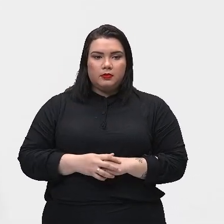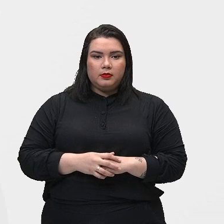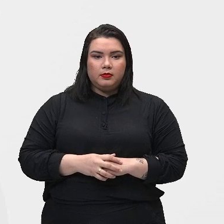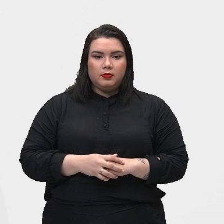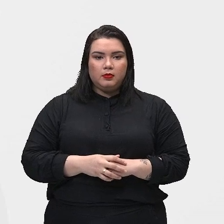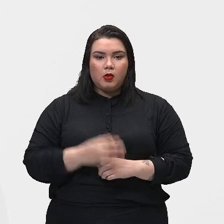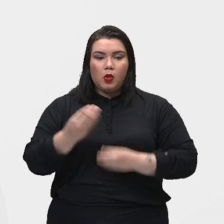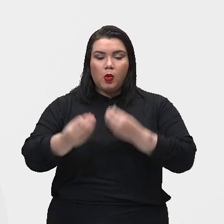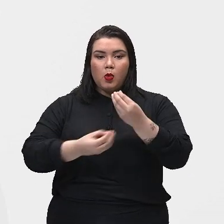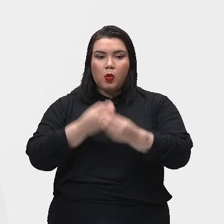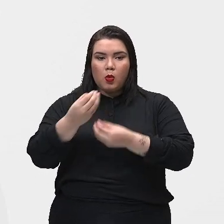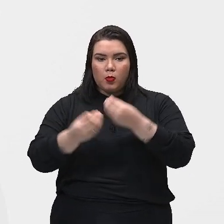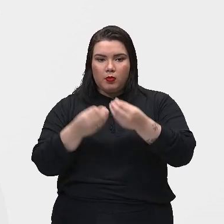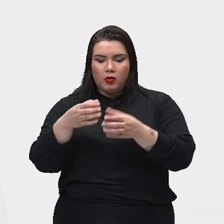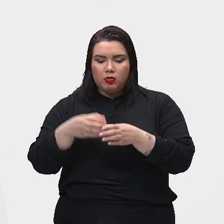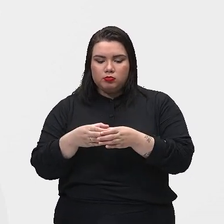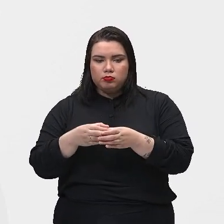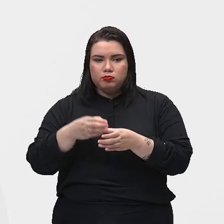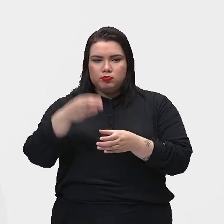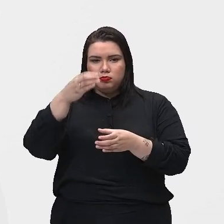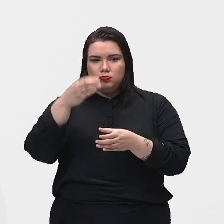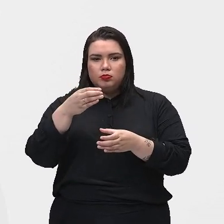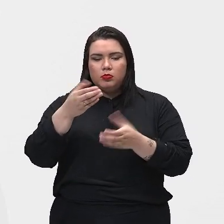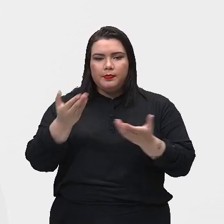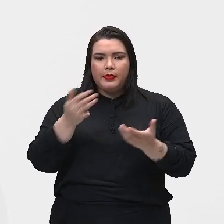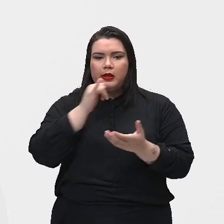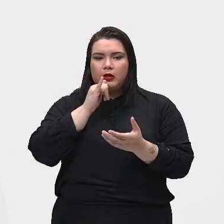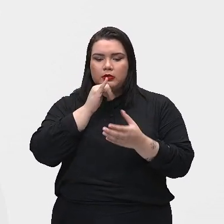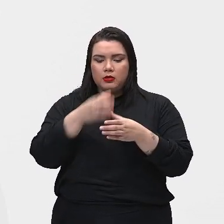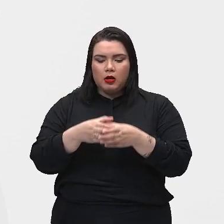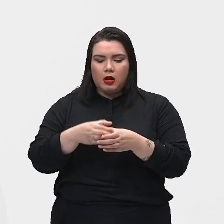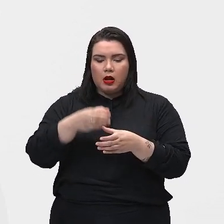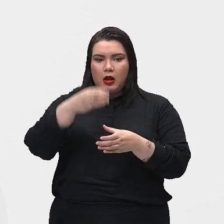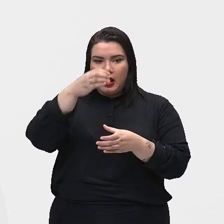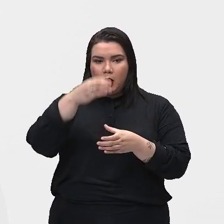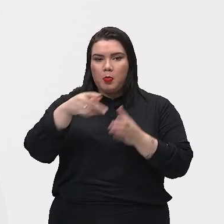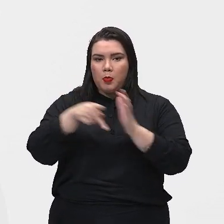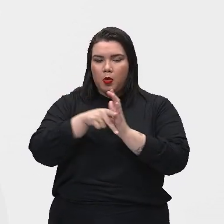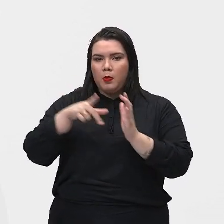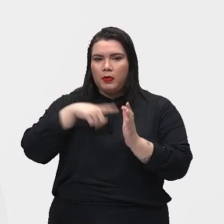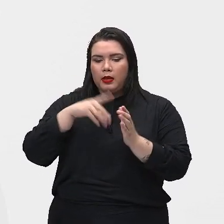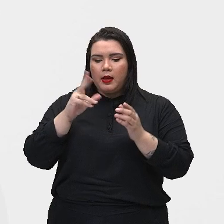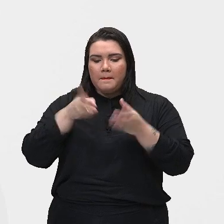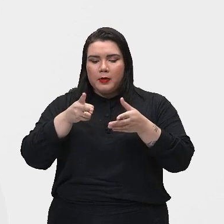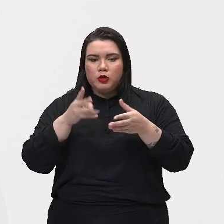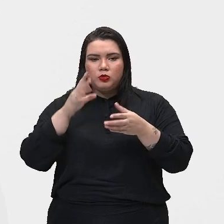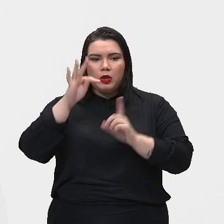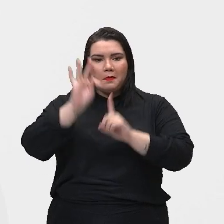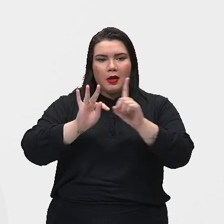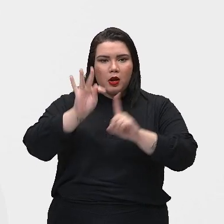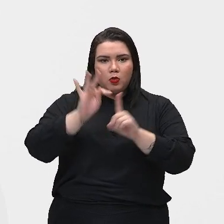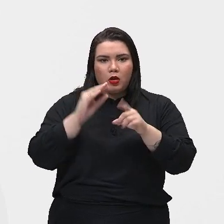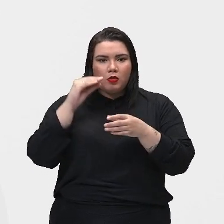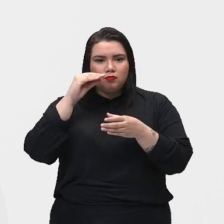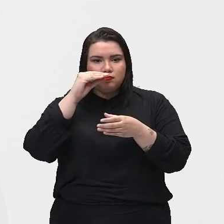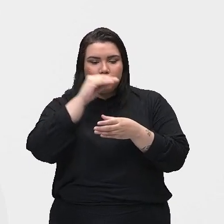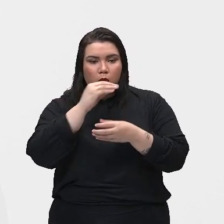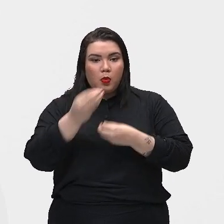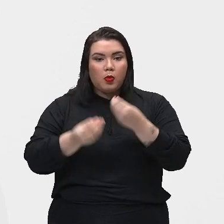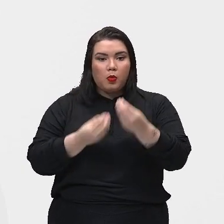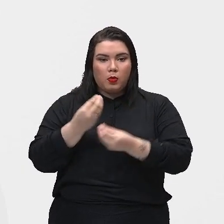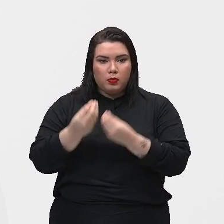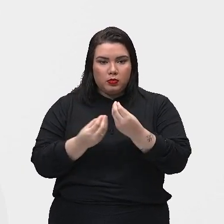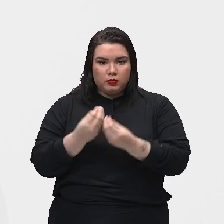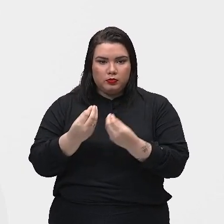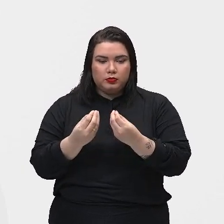atua dentro de um objeto do nosso dia a dia, que é uma garrafa térmica, tá? Então, nessa garrafa térmica, está